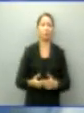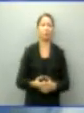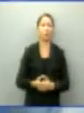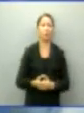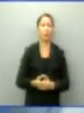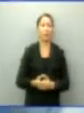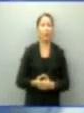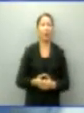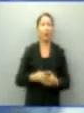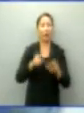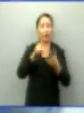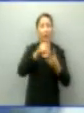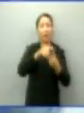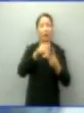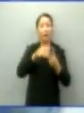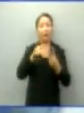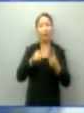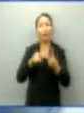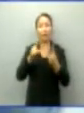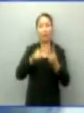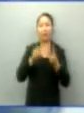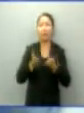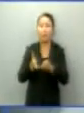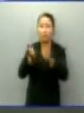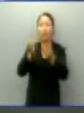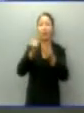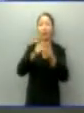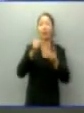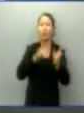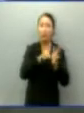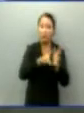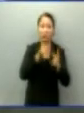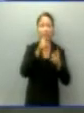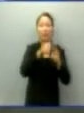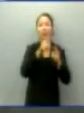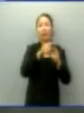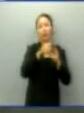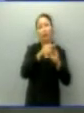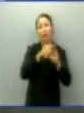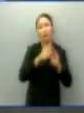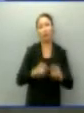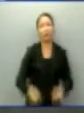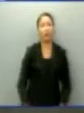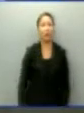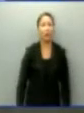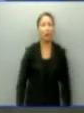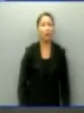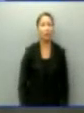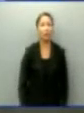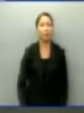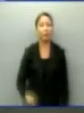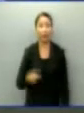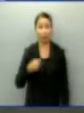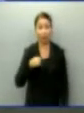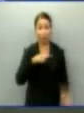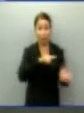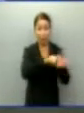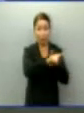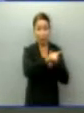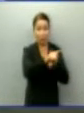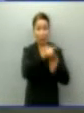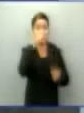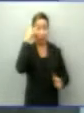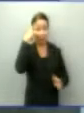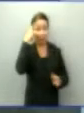caminho nosso é articular política para o sistema ferroviário. Anda Tax, agora o senhor faz perguntas para quem? Para a senhora Janete Riva. Por favor.